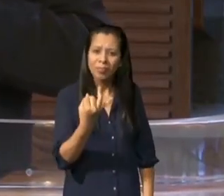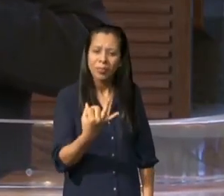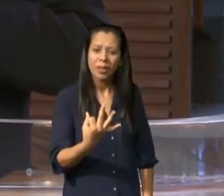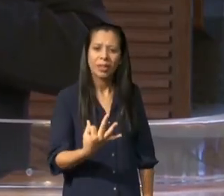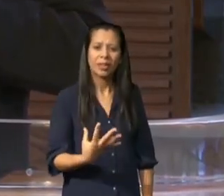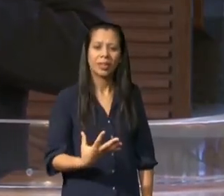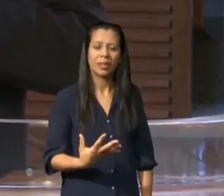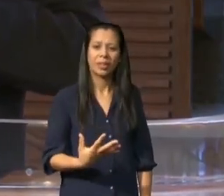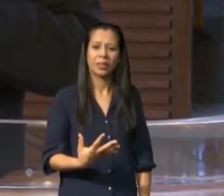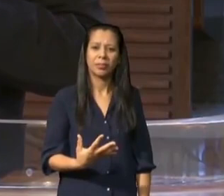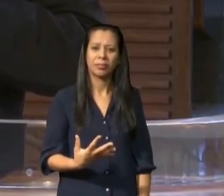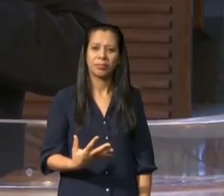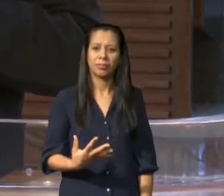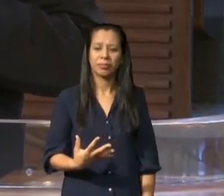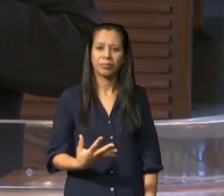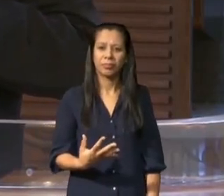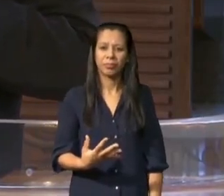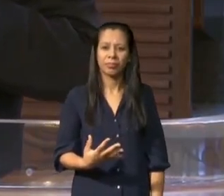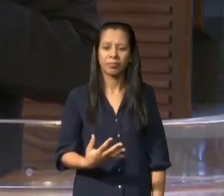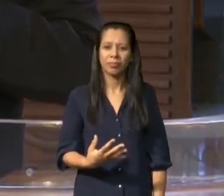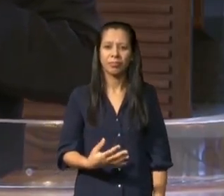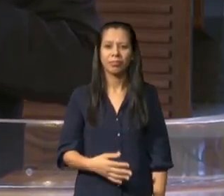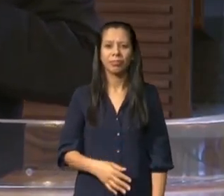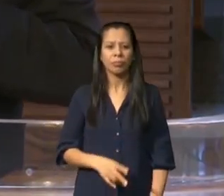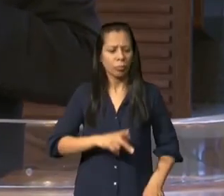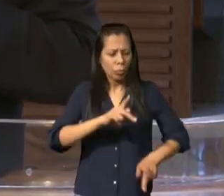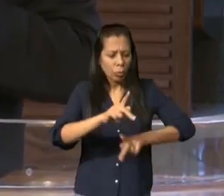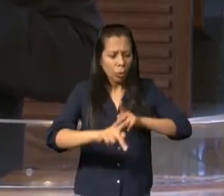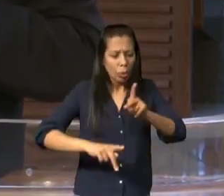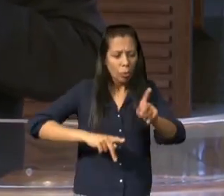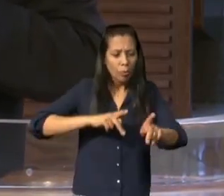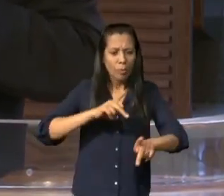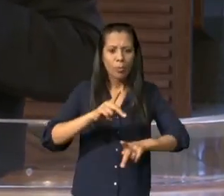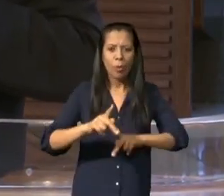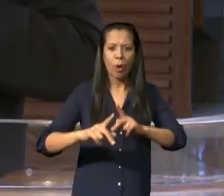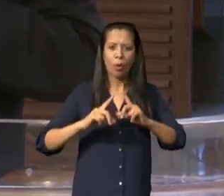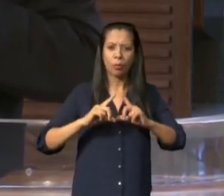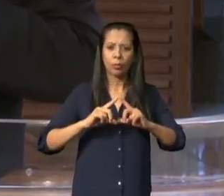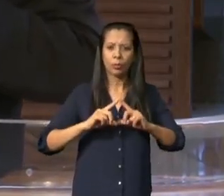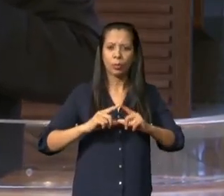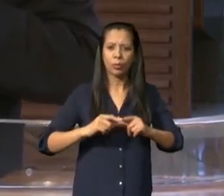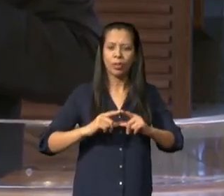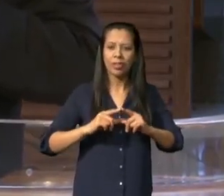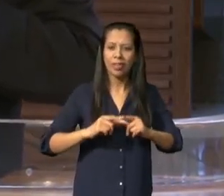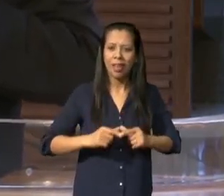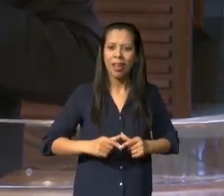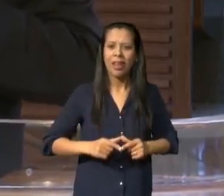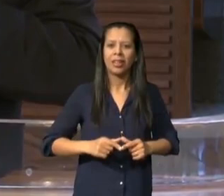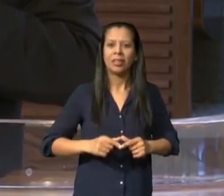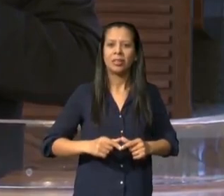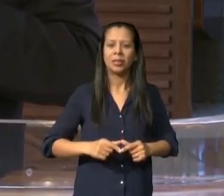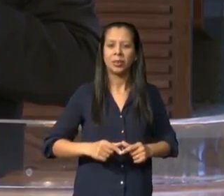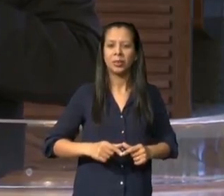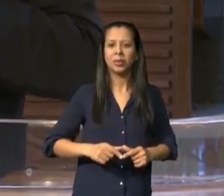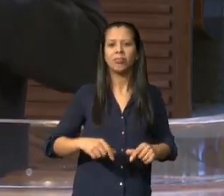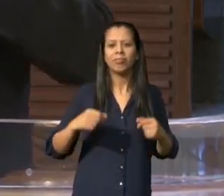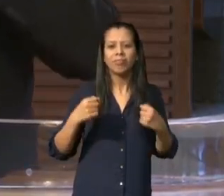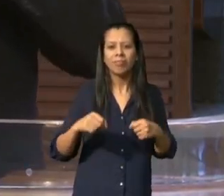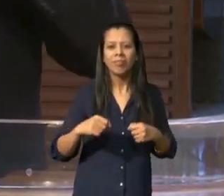e beberam da mesma fonte espiritual porque bebiam de uma pedra espiritual que os guiava e